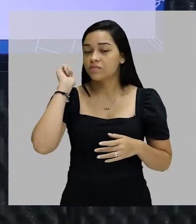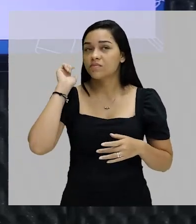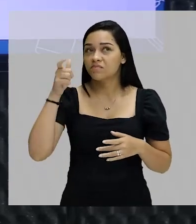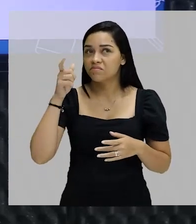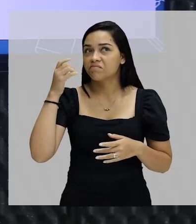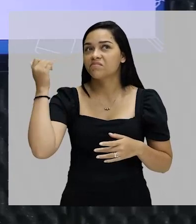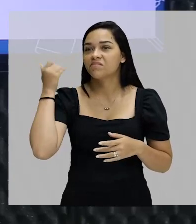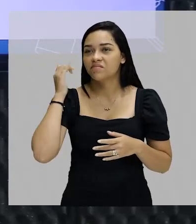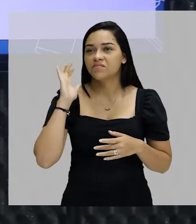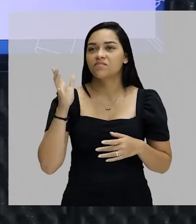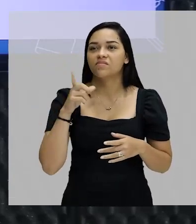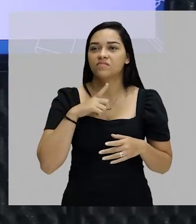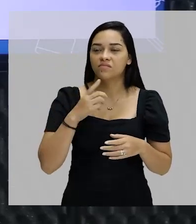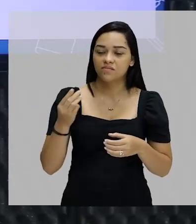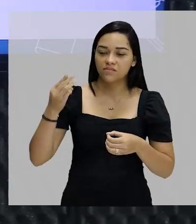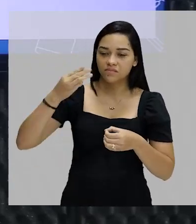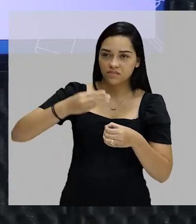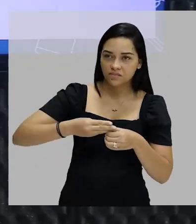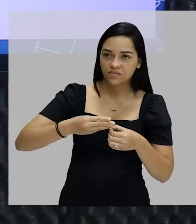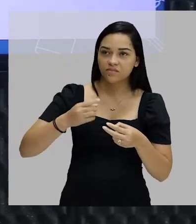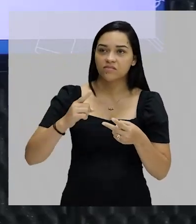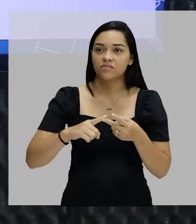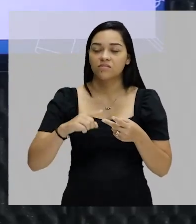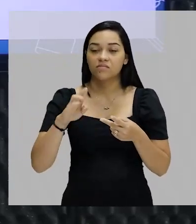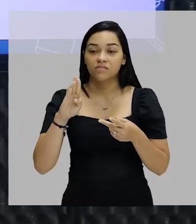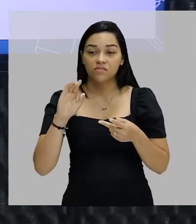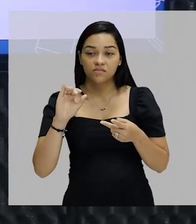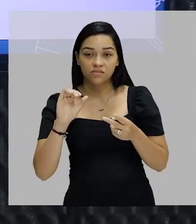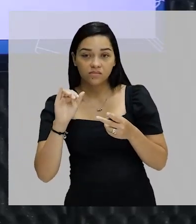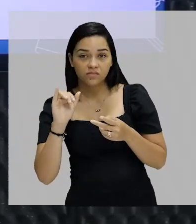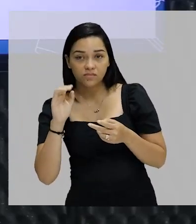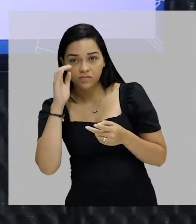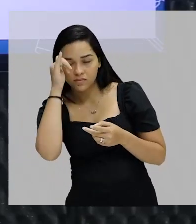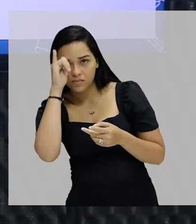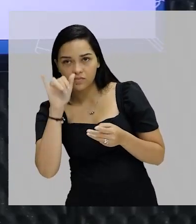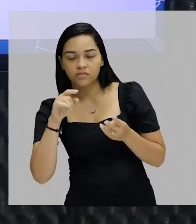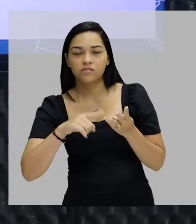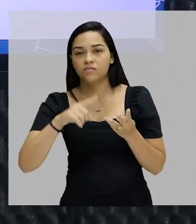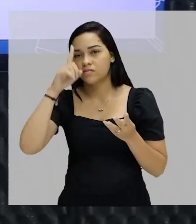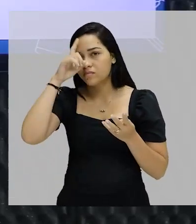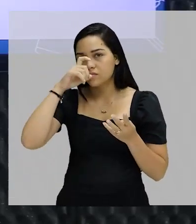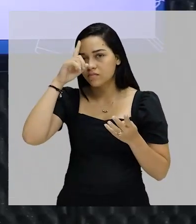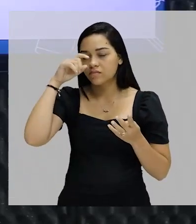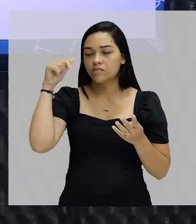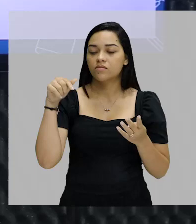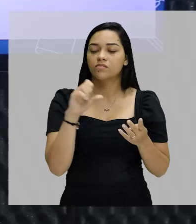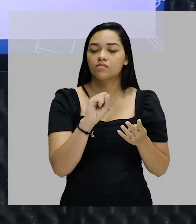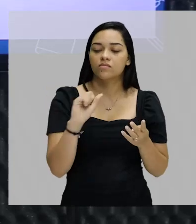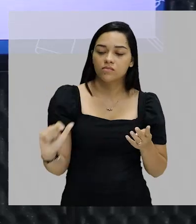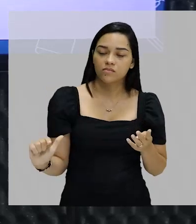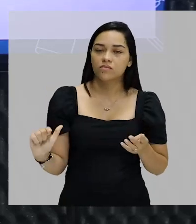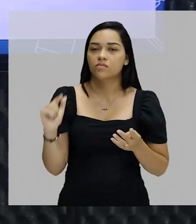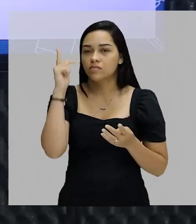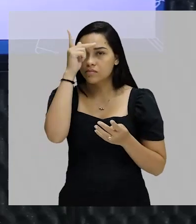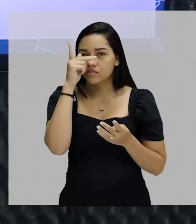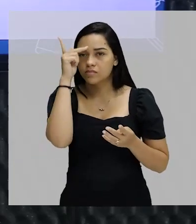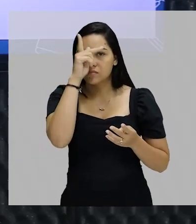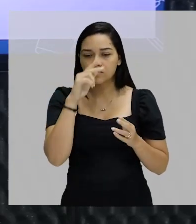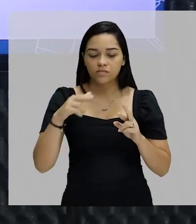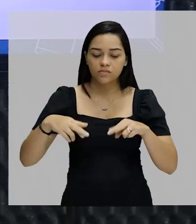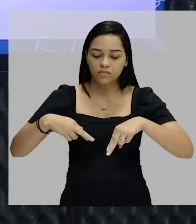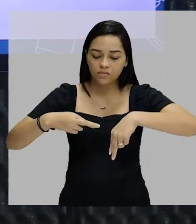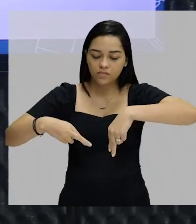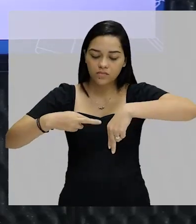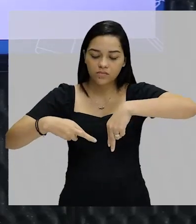a ouvir, né? Tem o município de Nina Rodrigues, tem o boi de Nina Rodrigues, tem o hospital também aqui em São Luís, hospital psiquiátrico chamado Nina